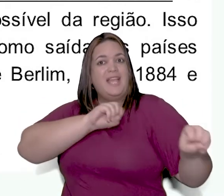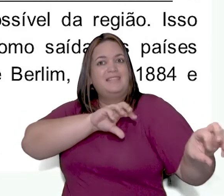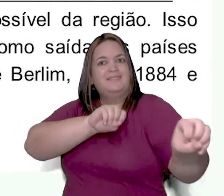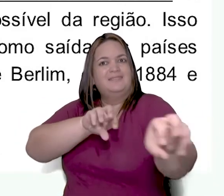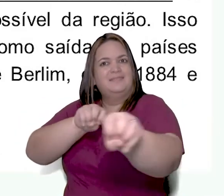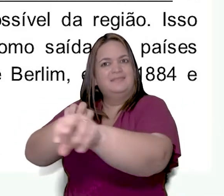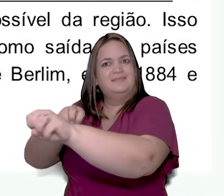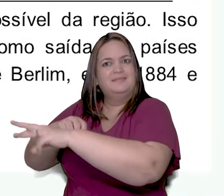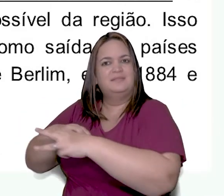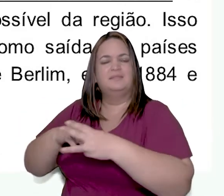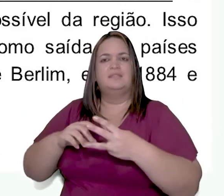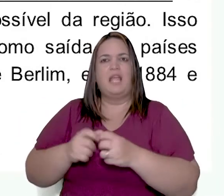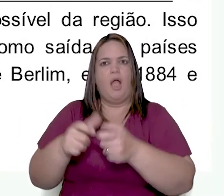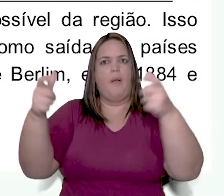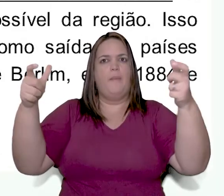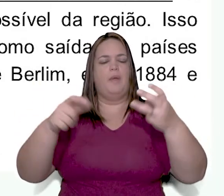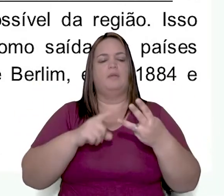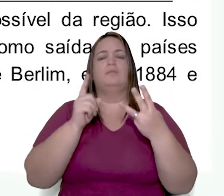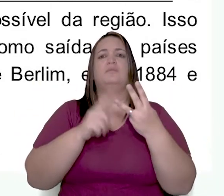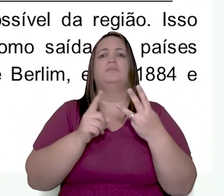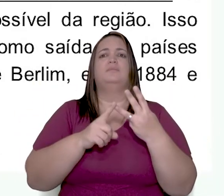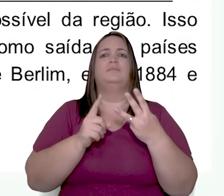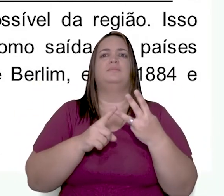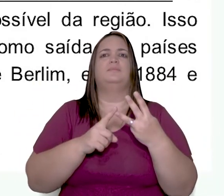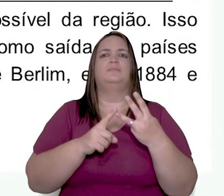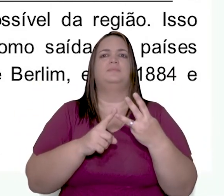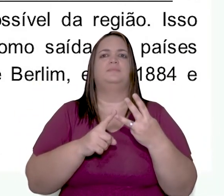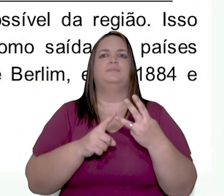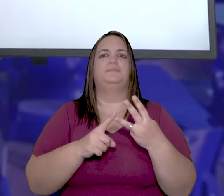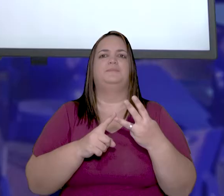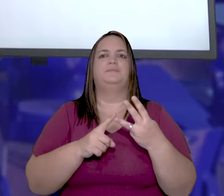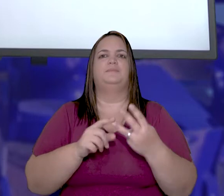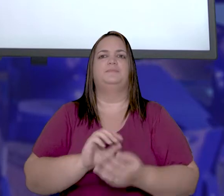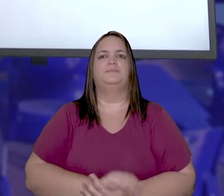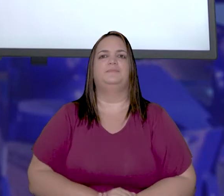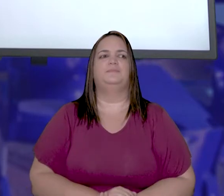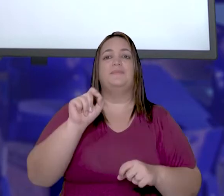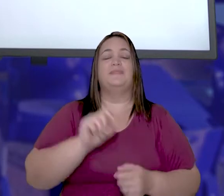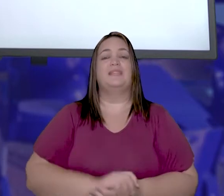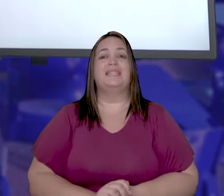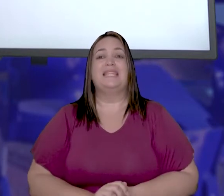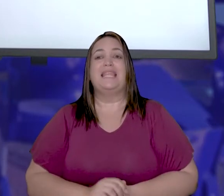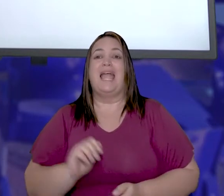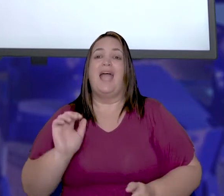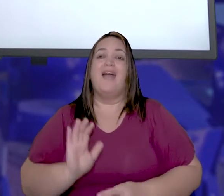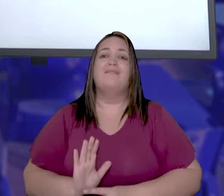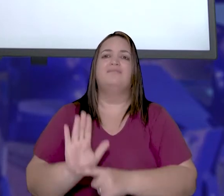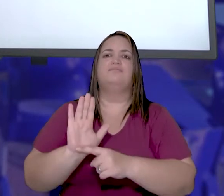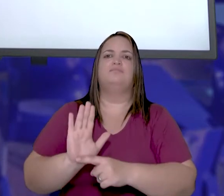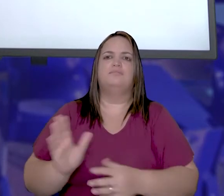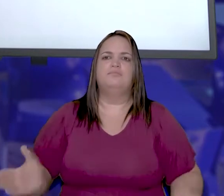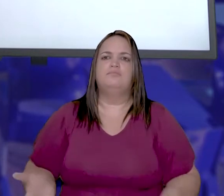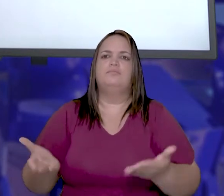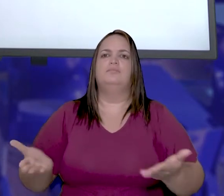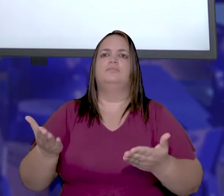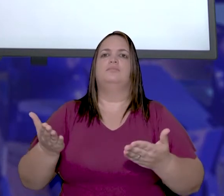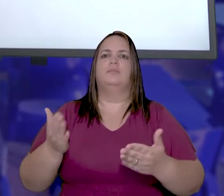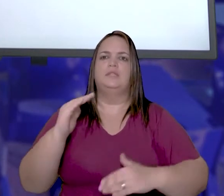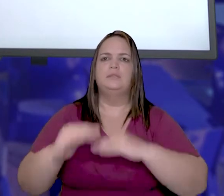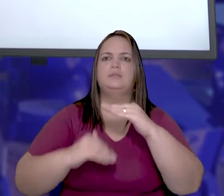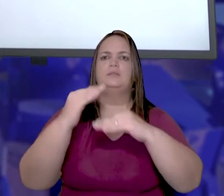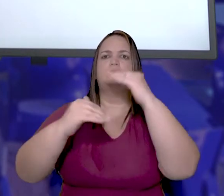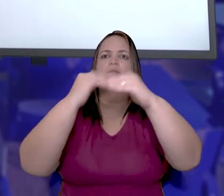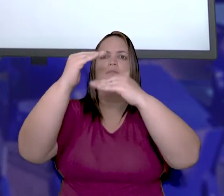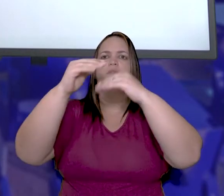dele era levar o cristianismo a essas nações. E o terceiro motivo era